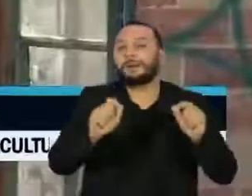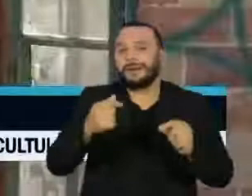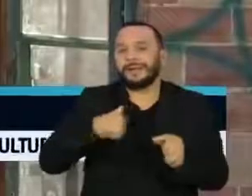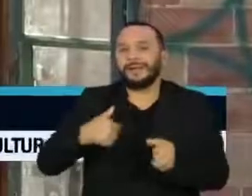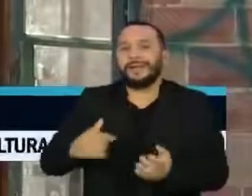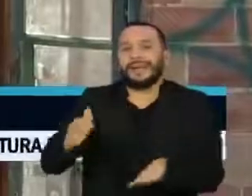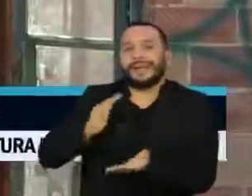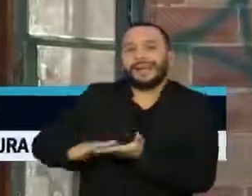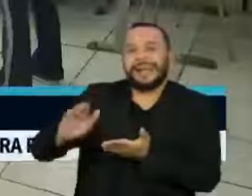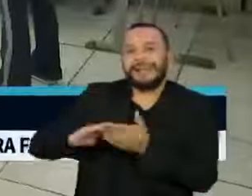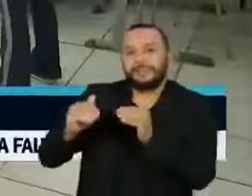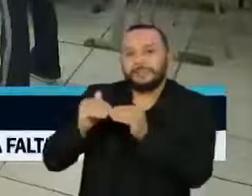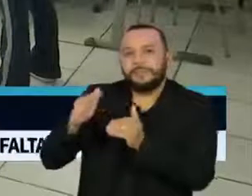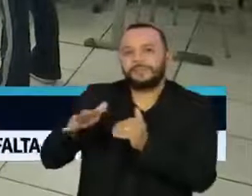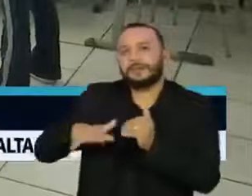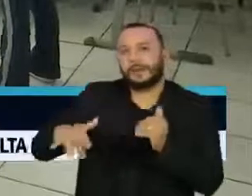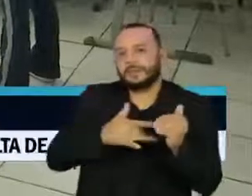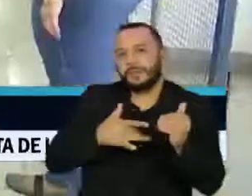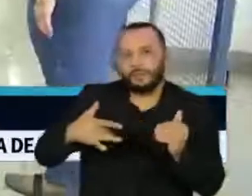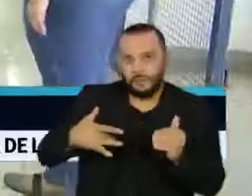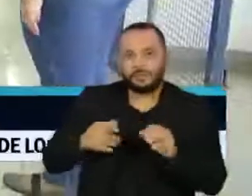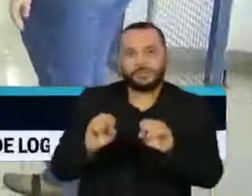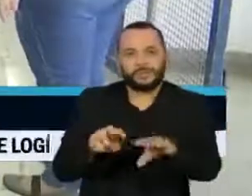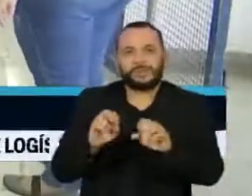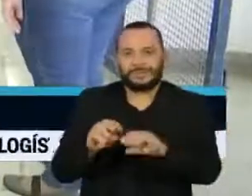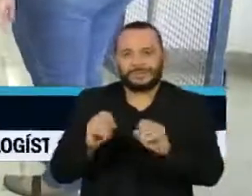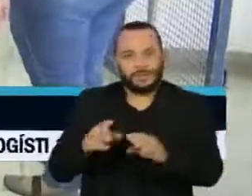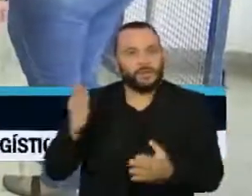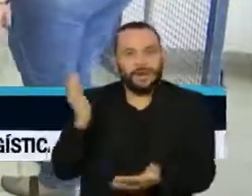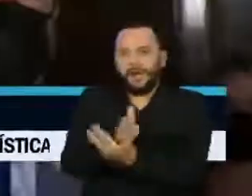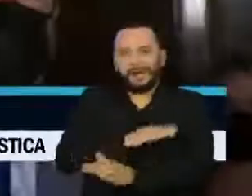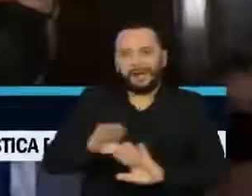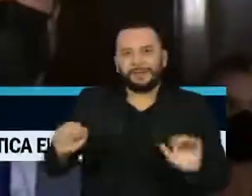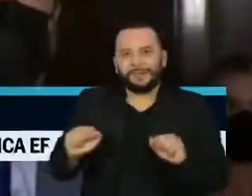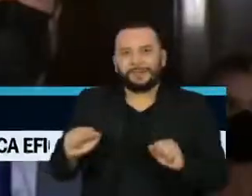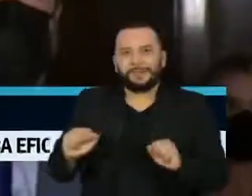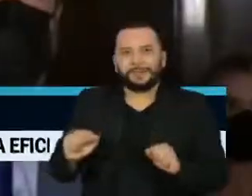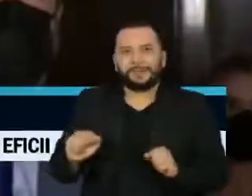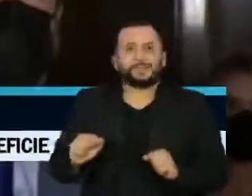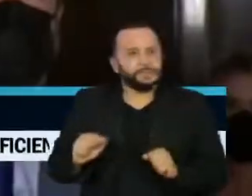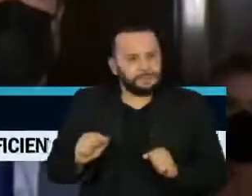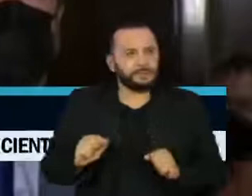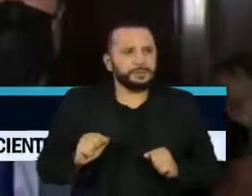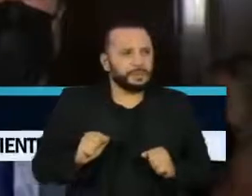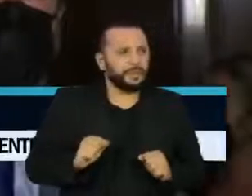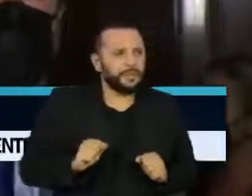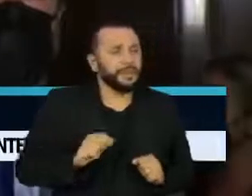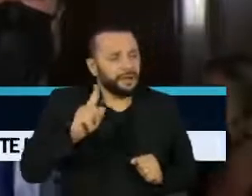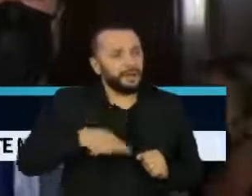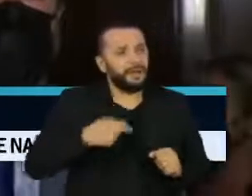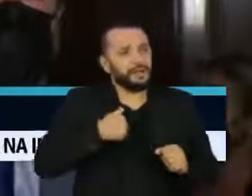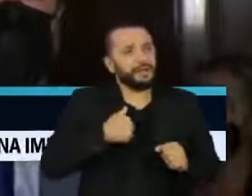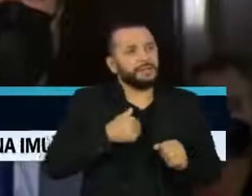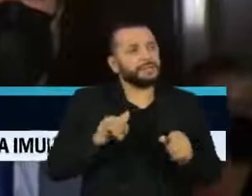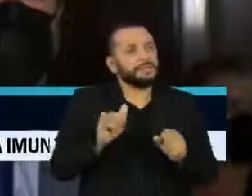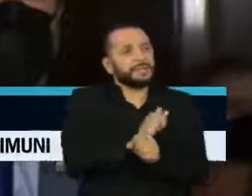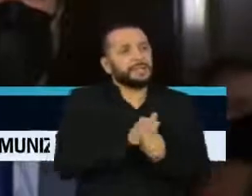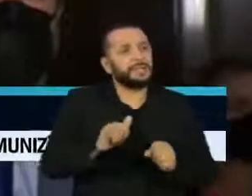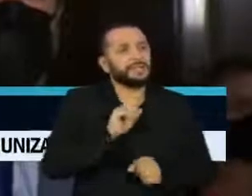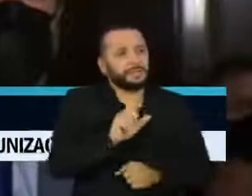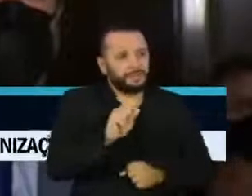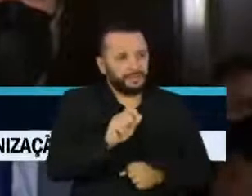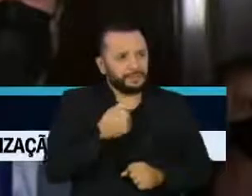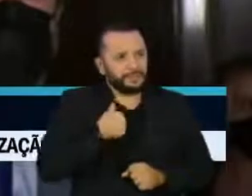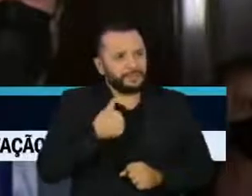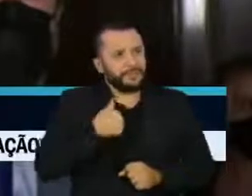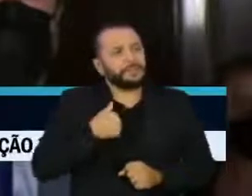os gastos mínimos para saúde e educação previstos na Constituição. A melhor forma de se dirimir essa questão da desvinculação e